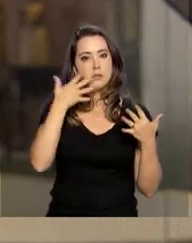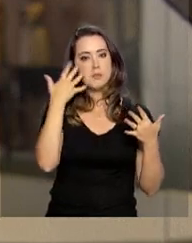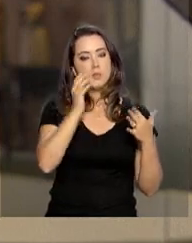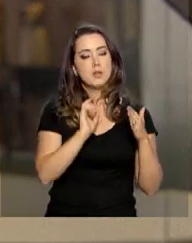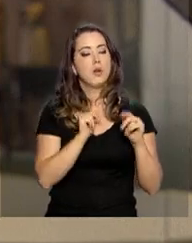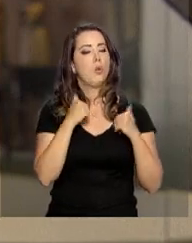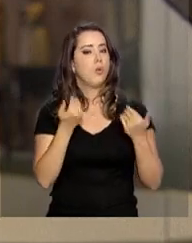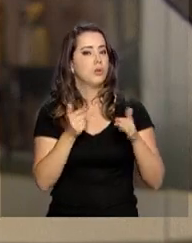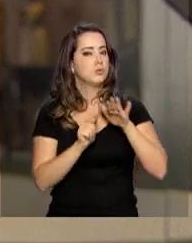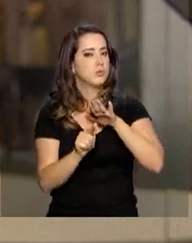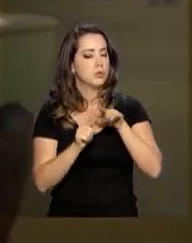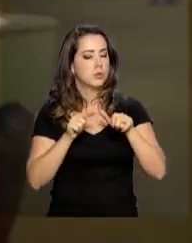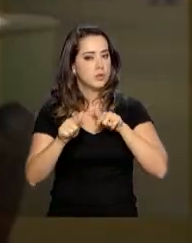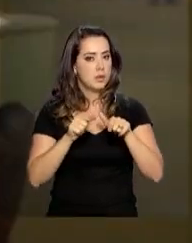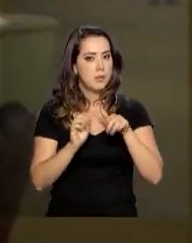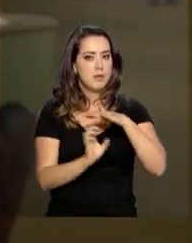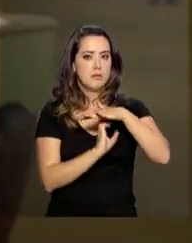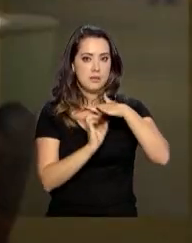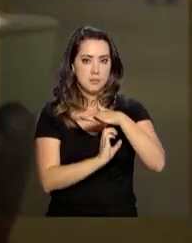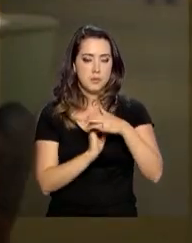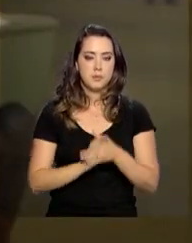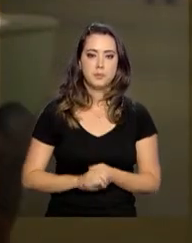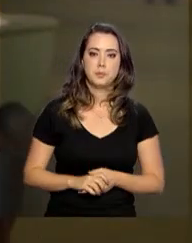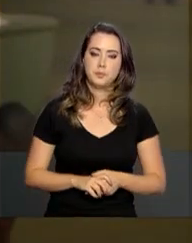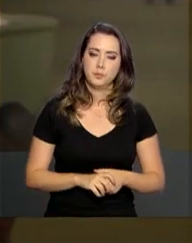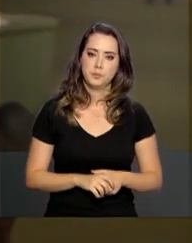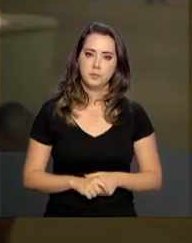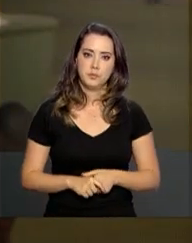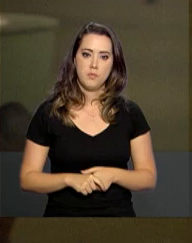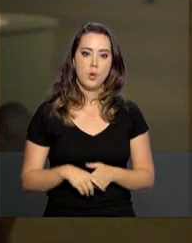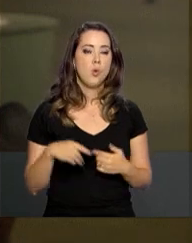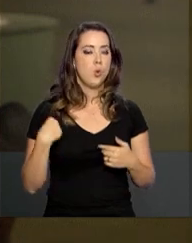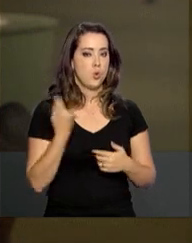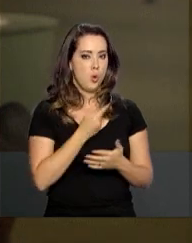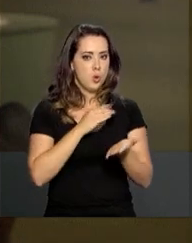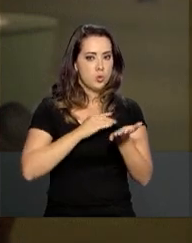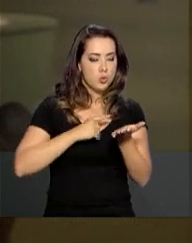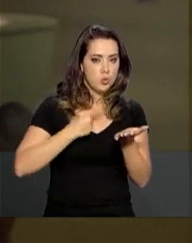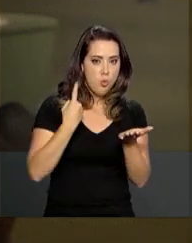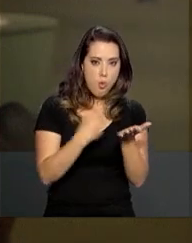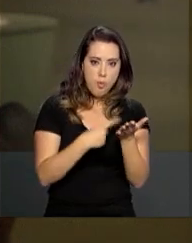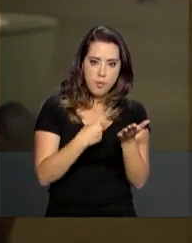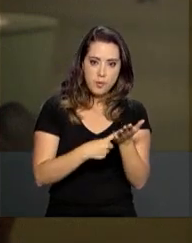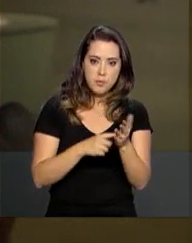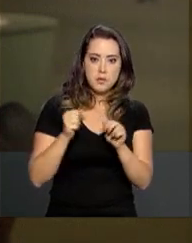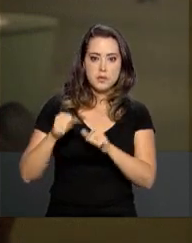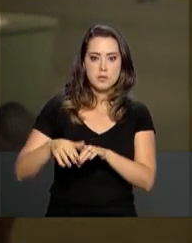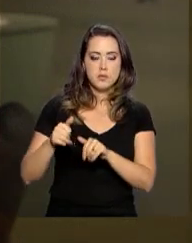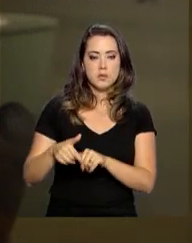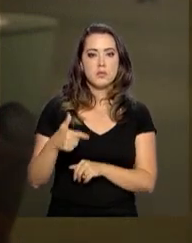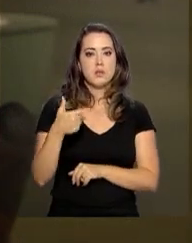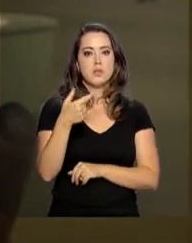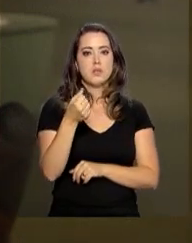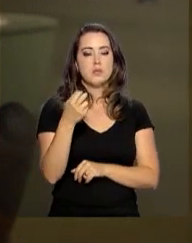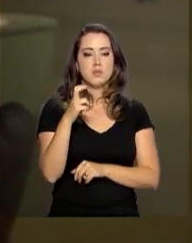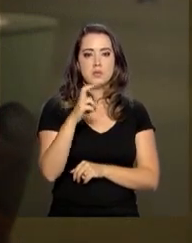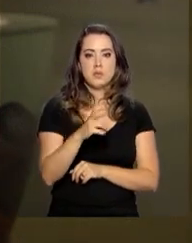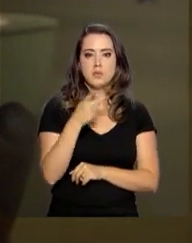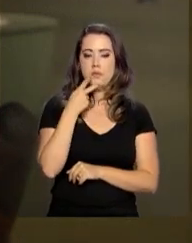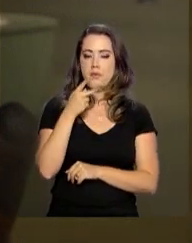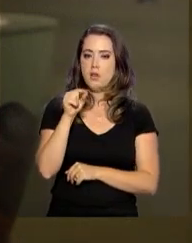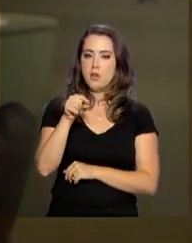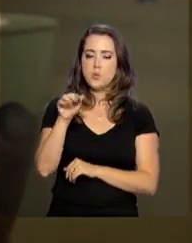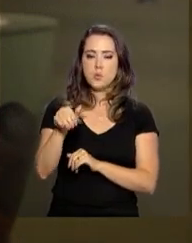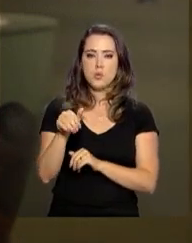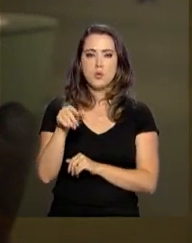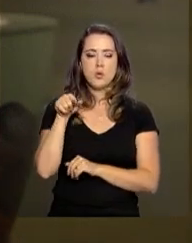privadas nessa tarefa. No lançamento da Agenda, em setembro de 2015, o então secretário-geral da ONU, Ban Ki-moon, ele dizia